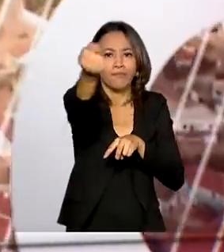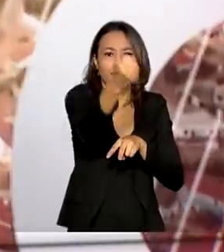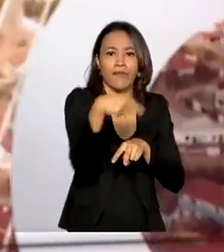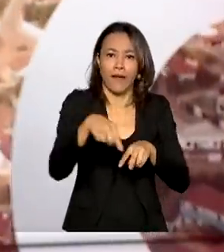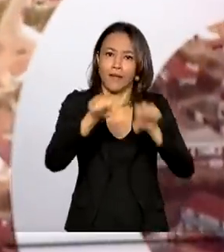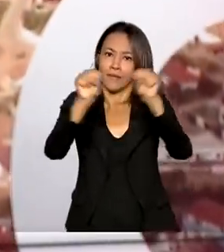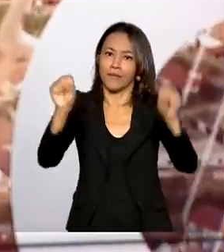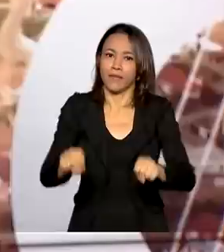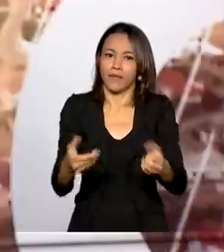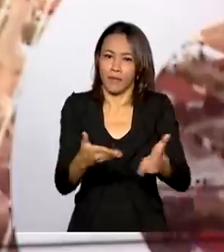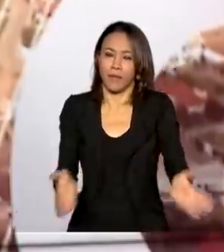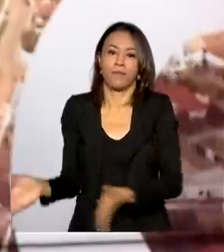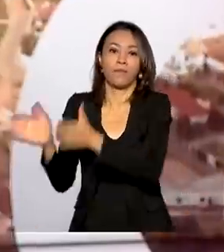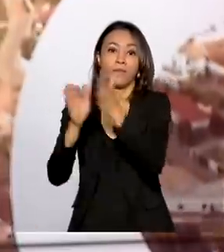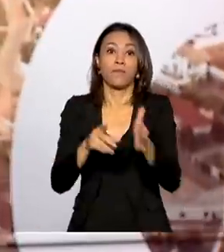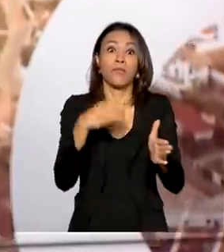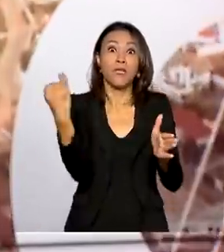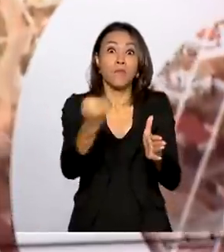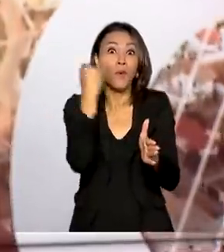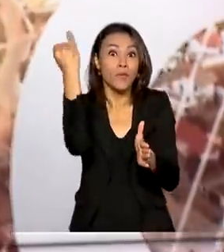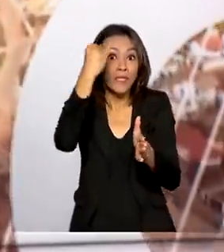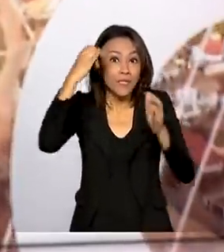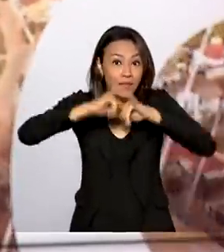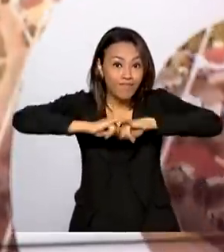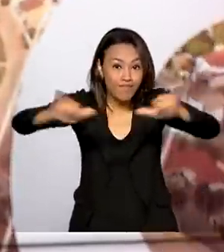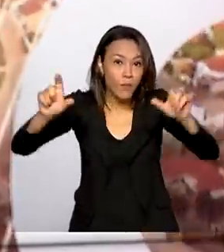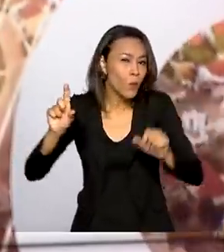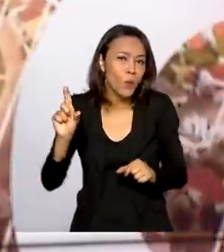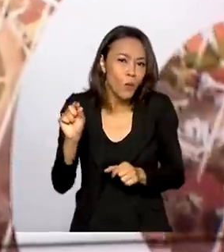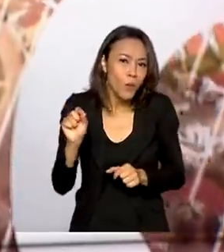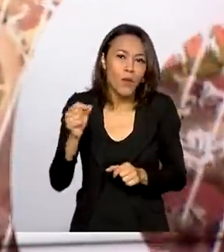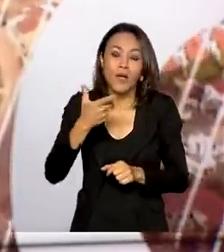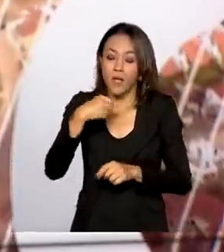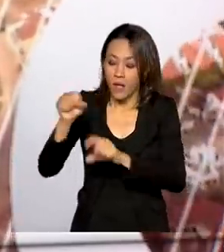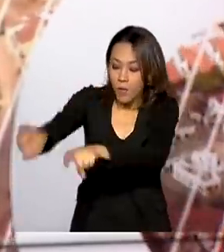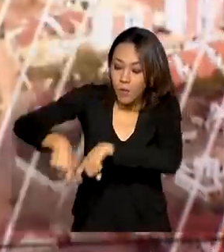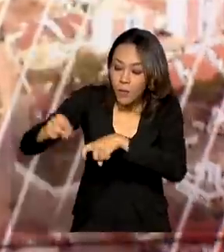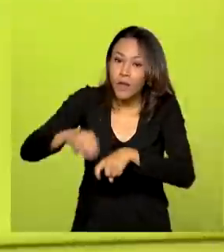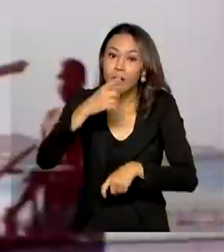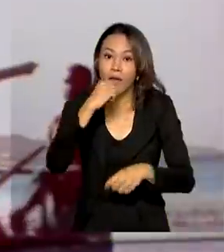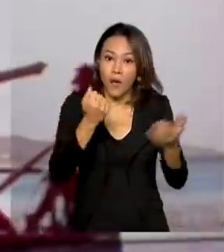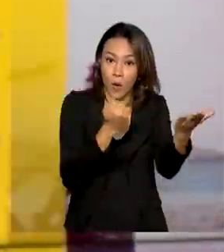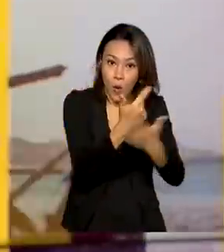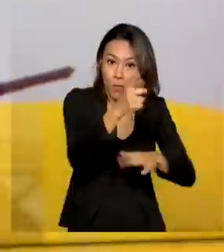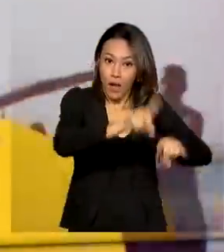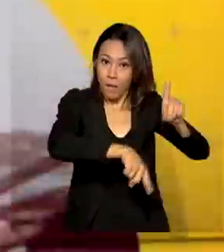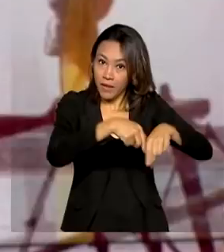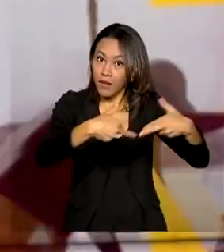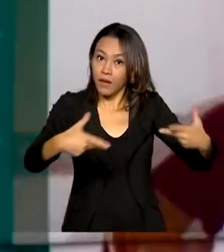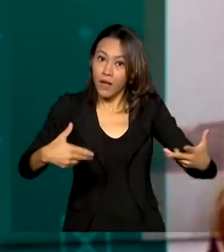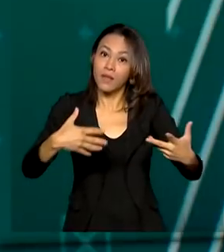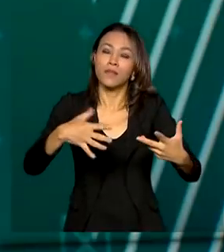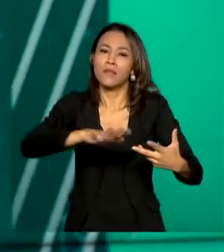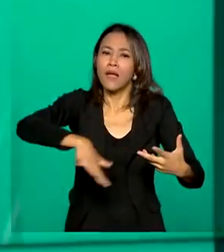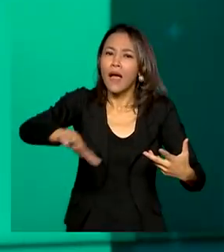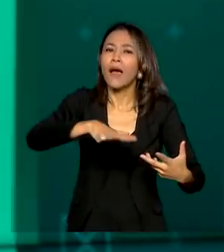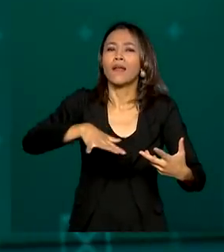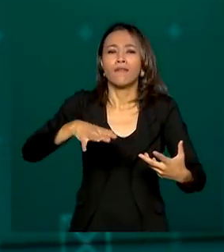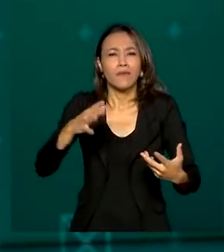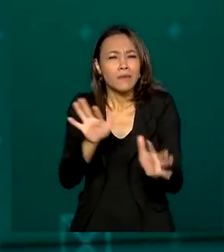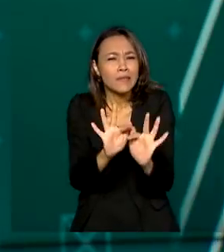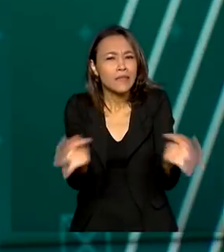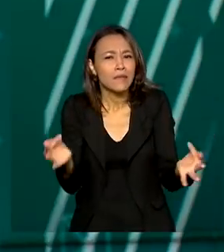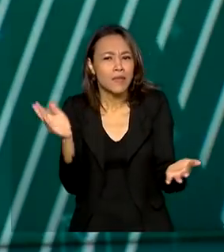Uma informação importante para o produtor rural. Comprar e vender produtos agropecuários ficou mais simples e rápido.